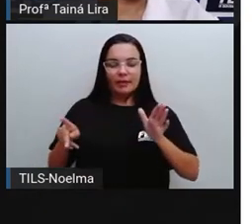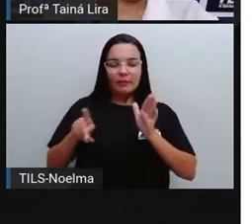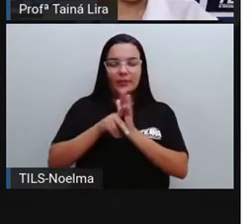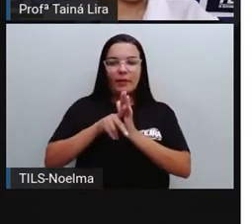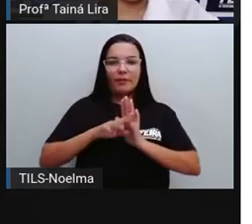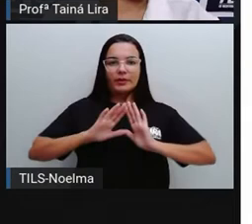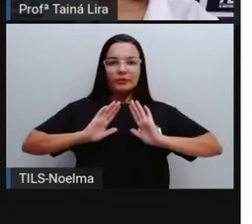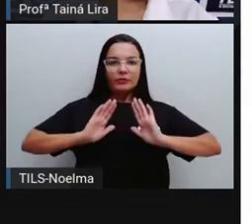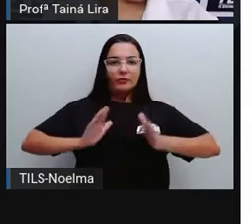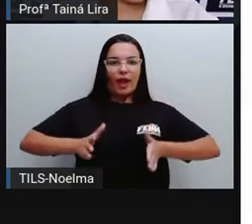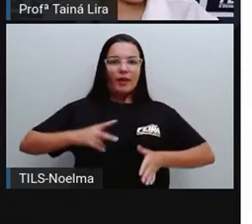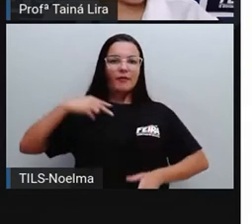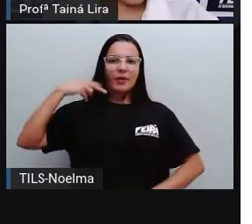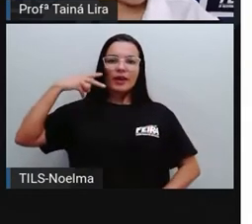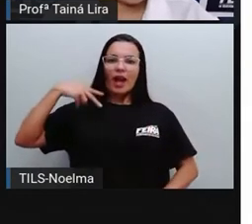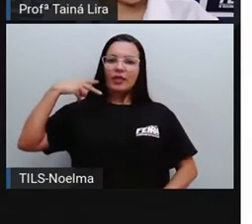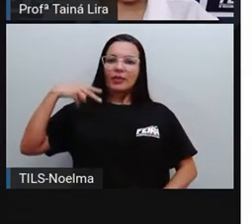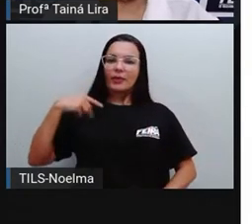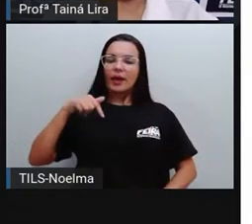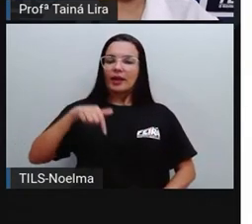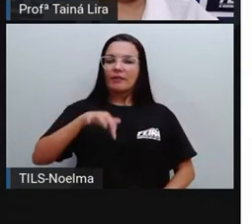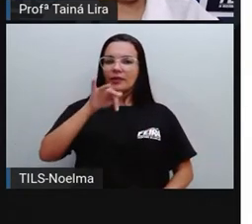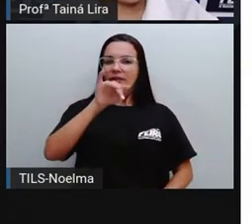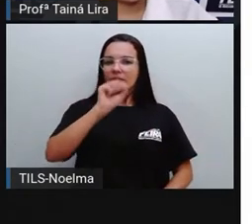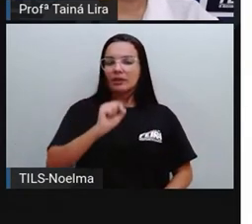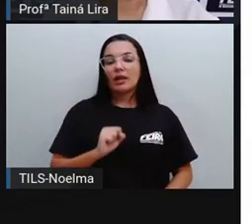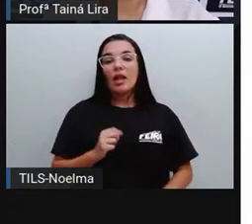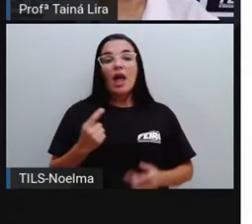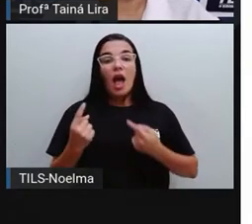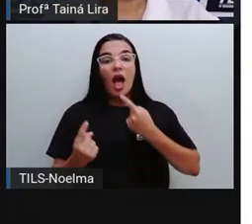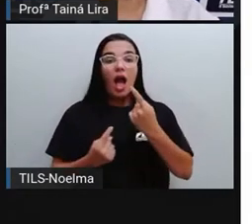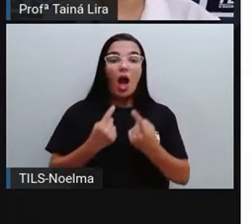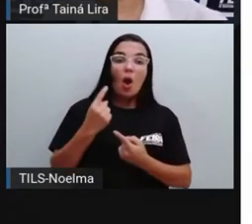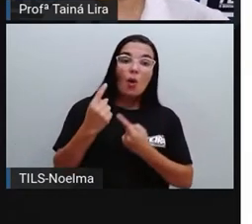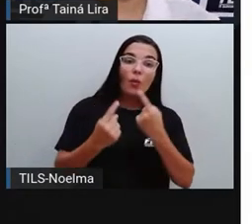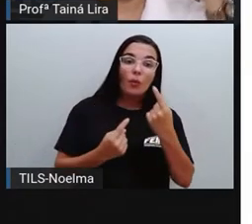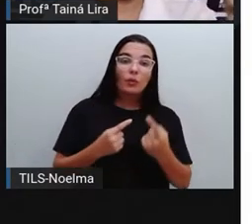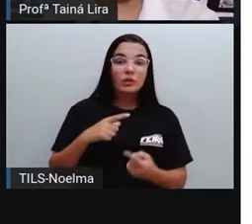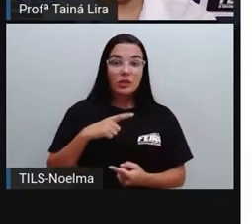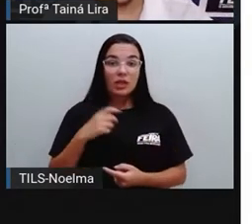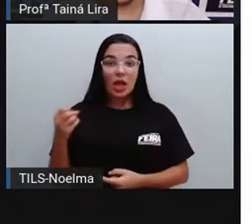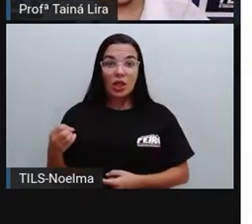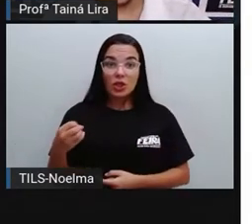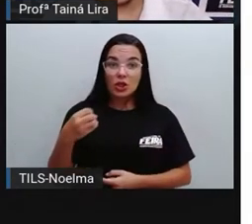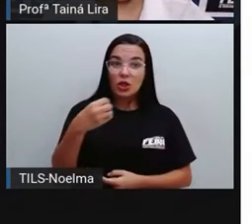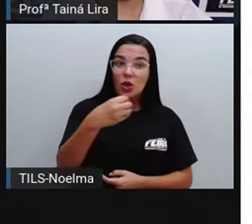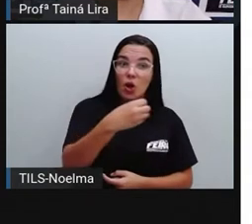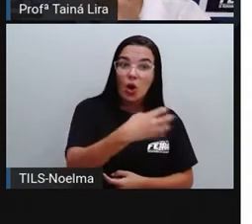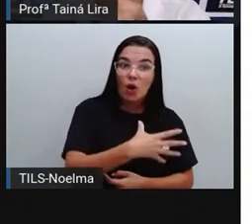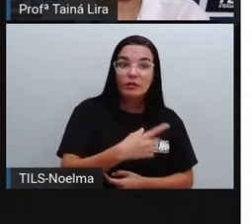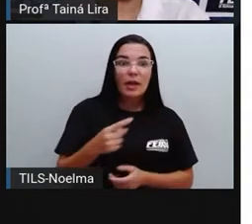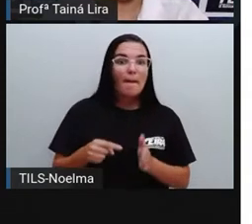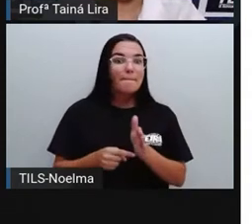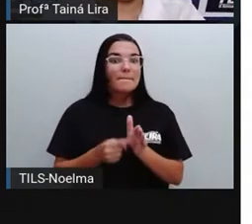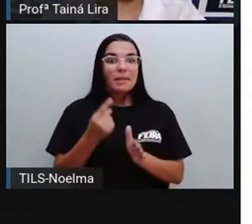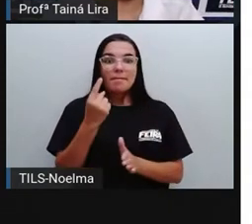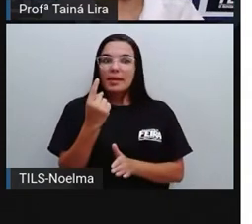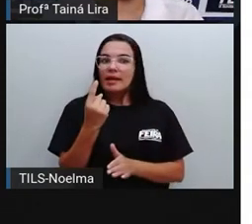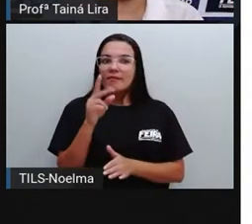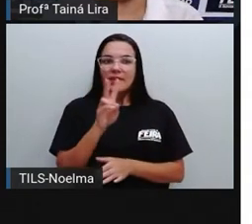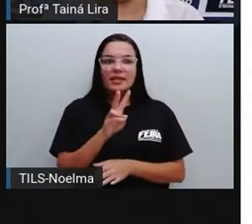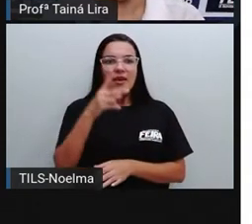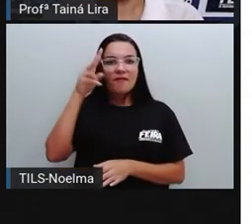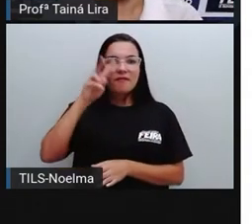dos vereadores, tá? Alguns são novos, é a primeira vez que estão